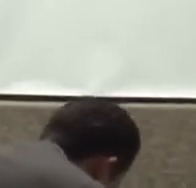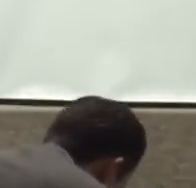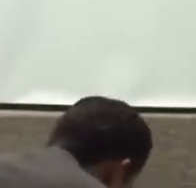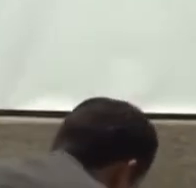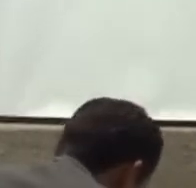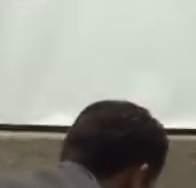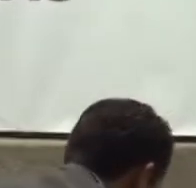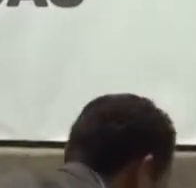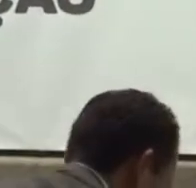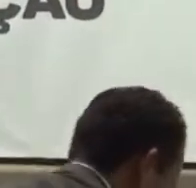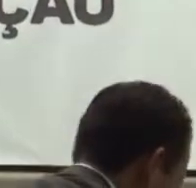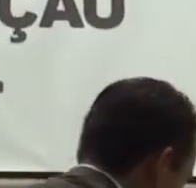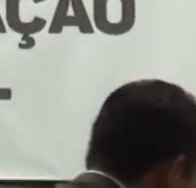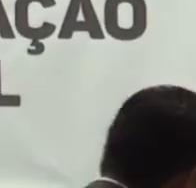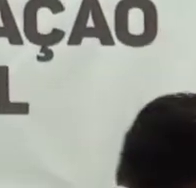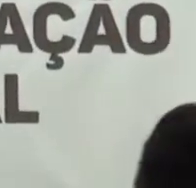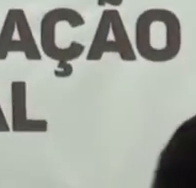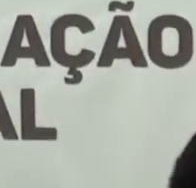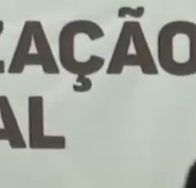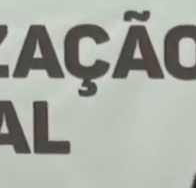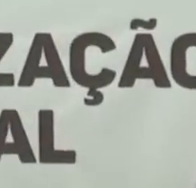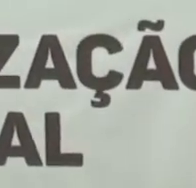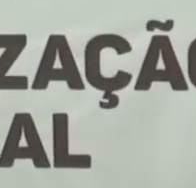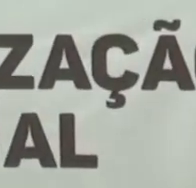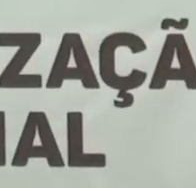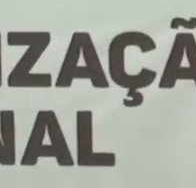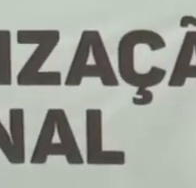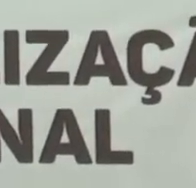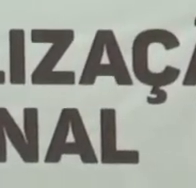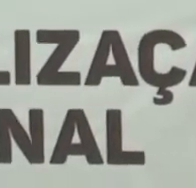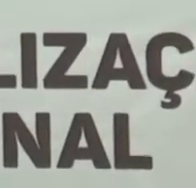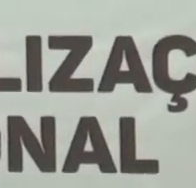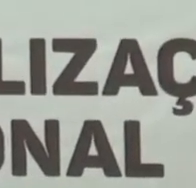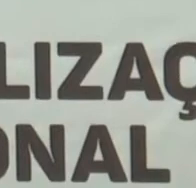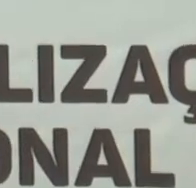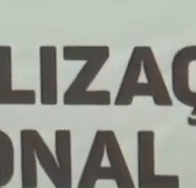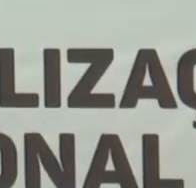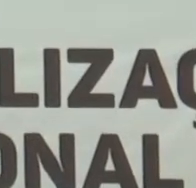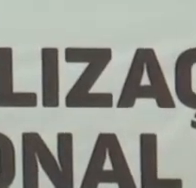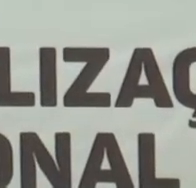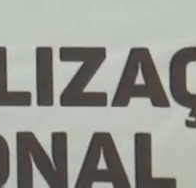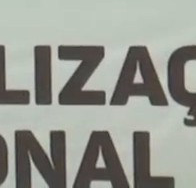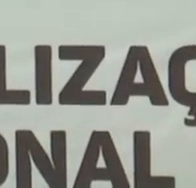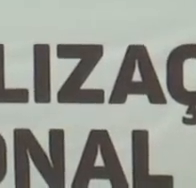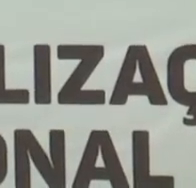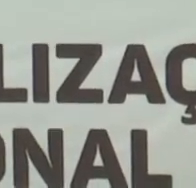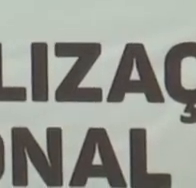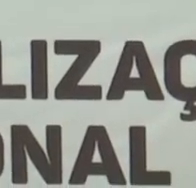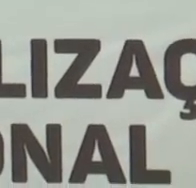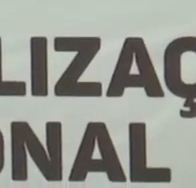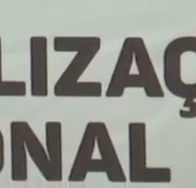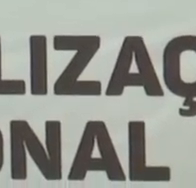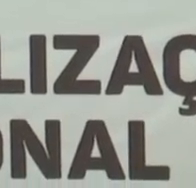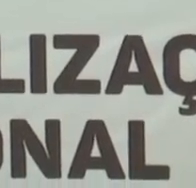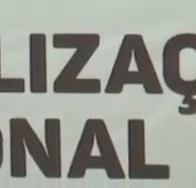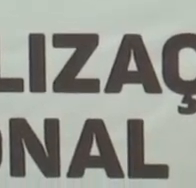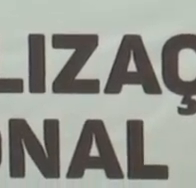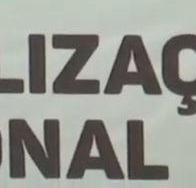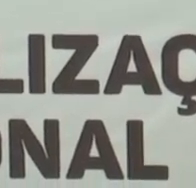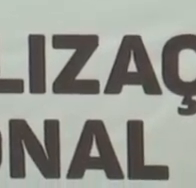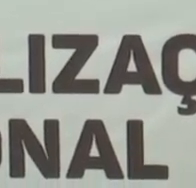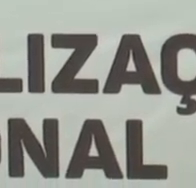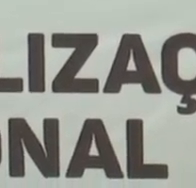Porque pela primeira vez Falo no CNMP Que é a casa Dos promotores E portanto a minha casa É uma alegria Poder